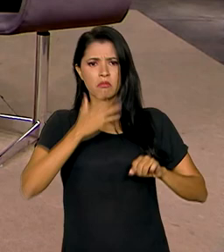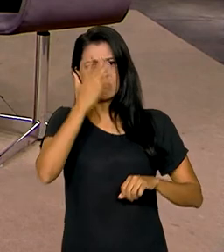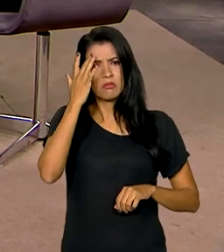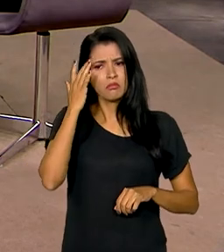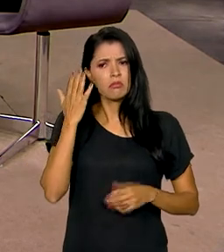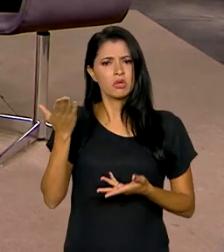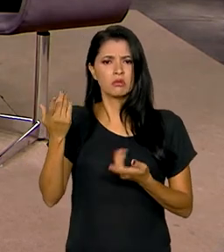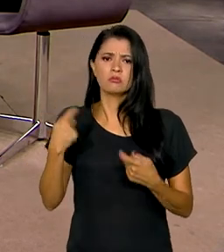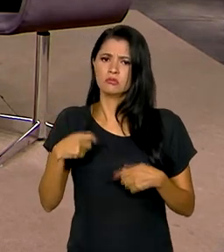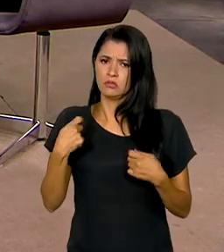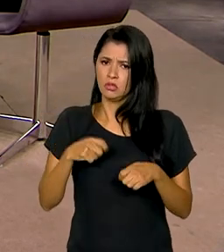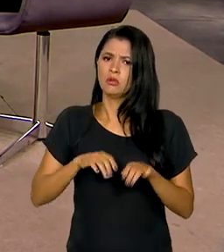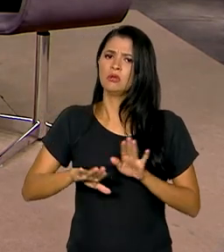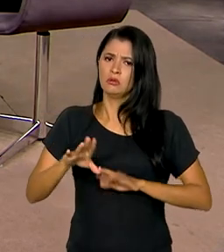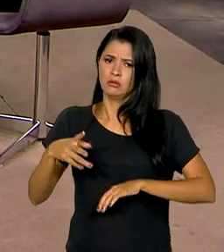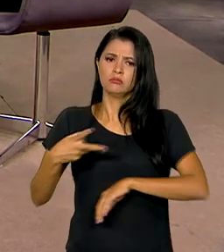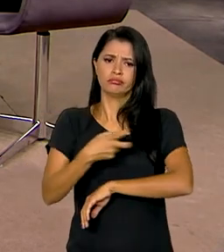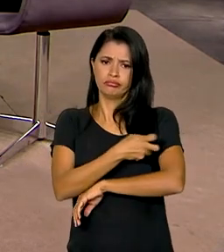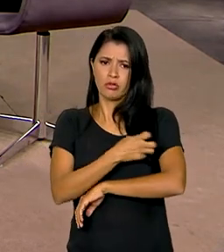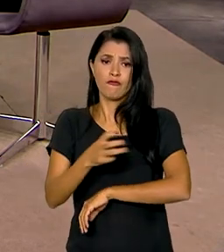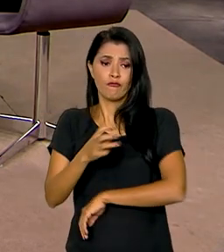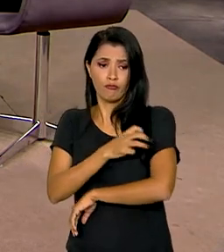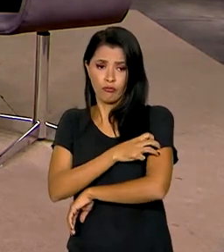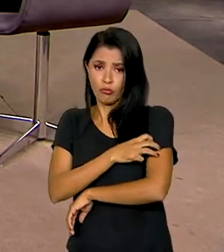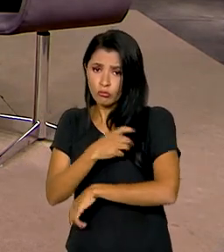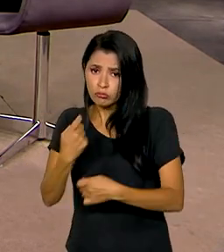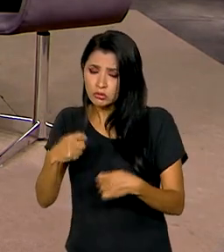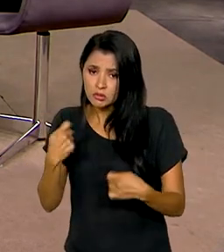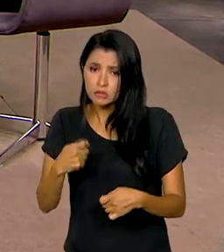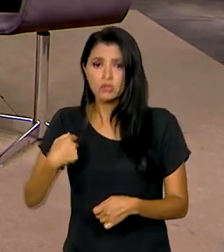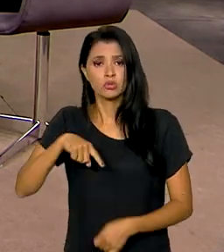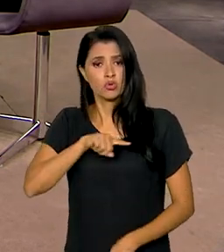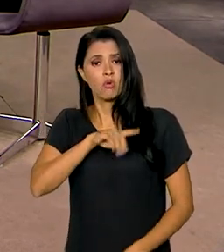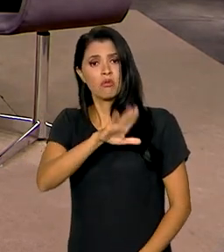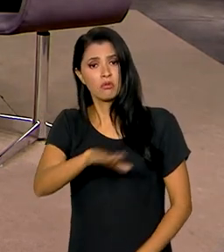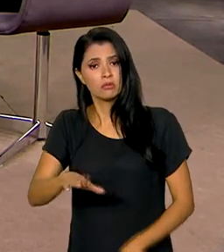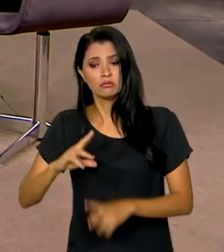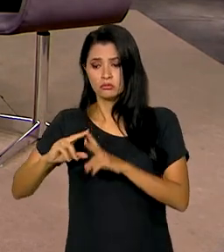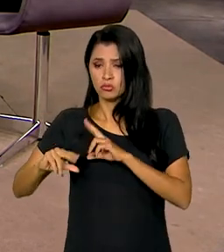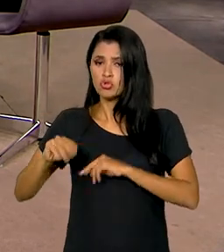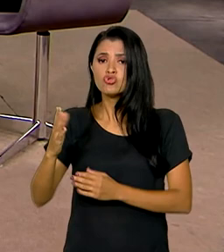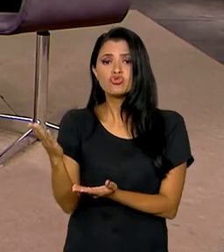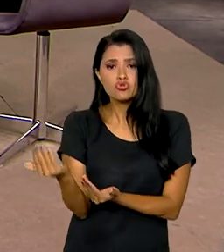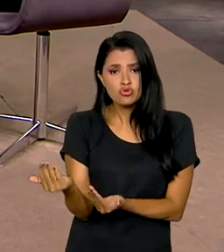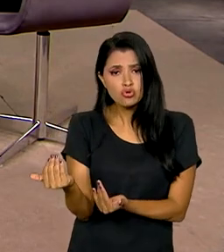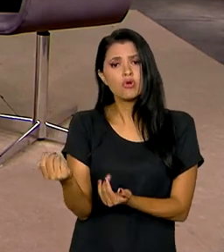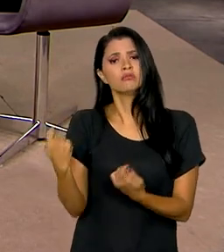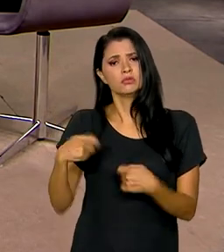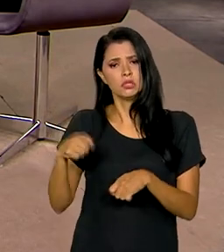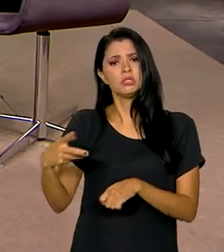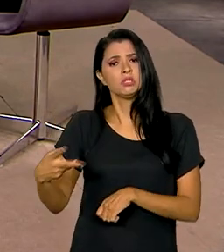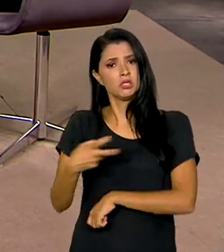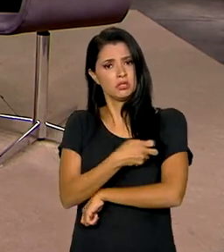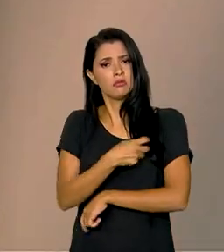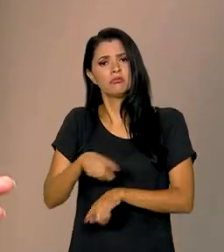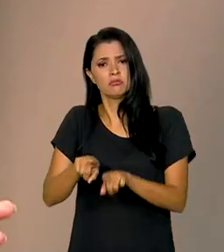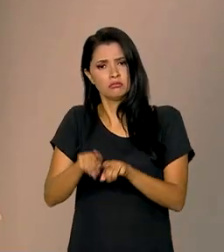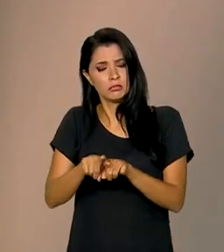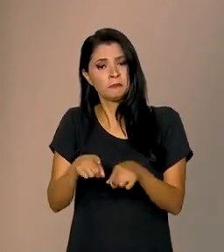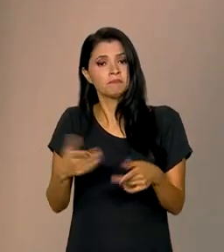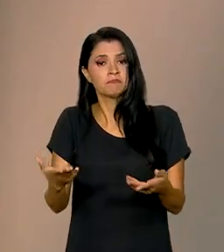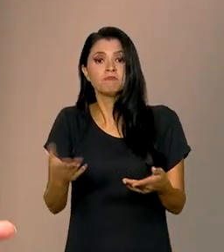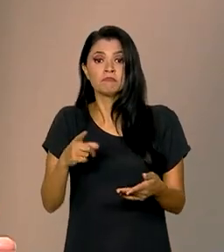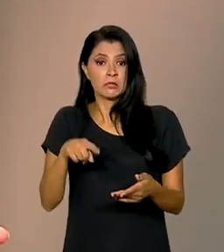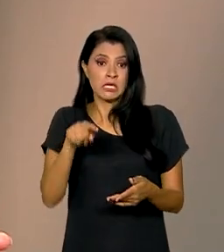precisam tomar as doses de reforço, que as nossas crianças e jovens precisam ser vacinados. Esse